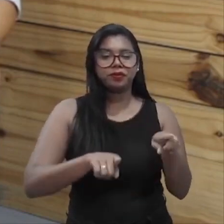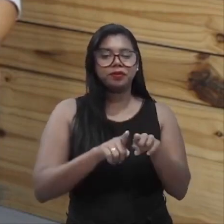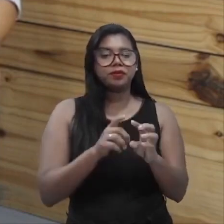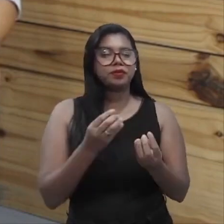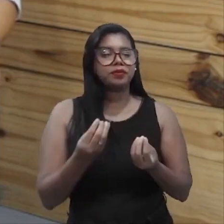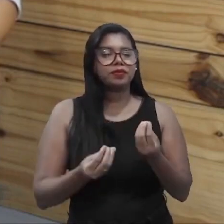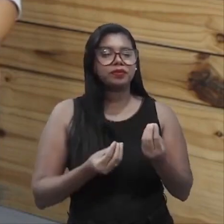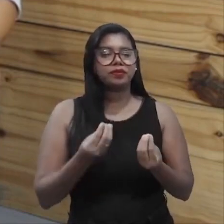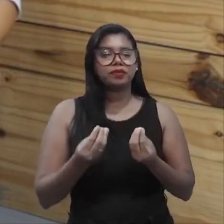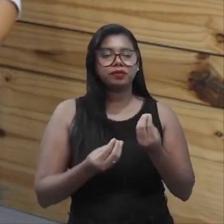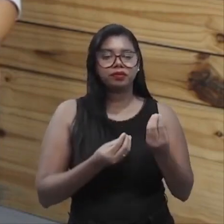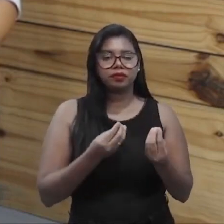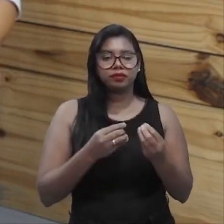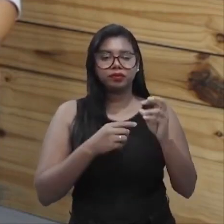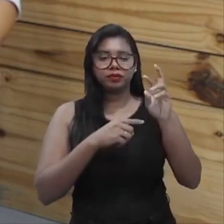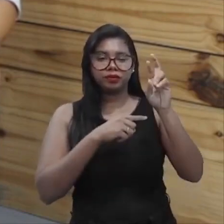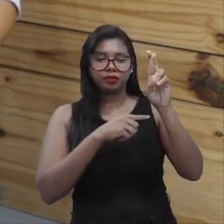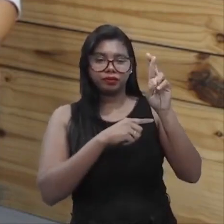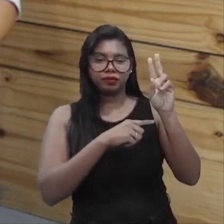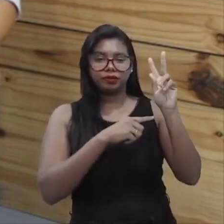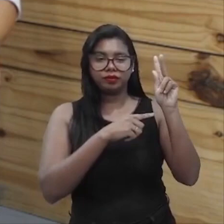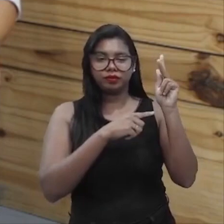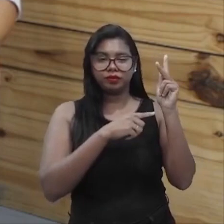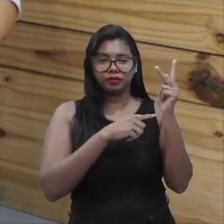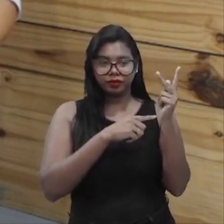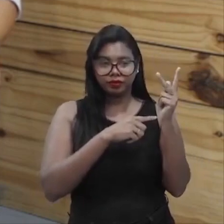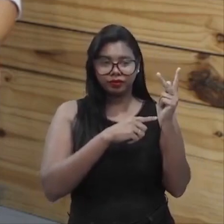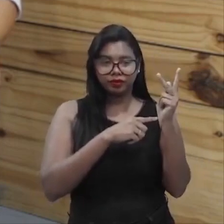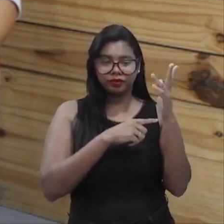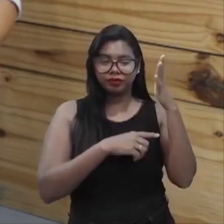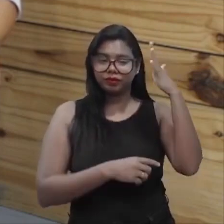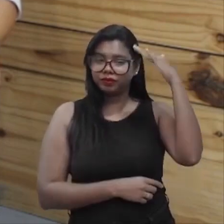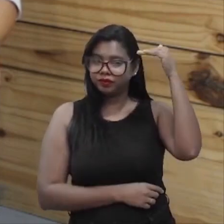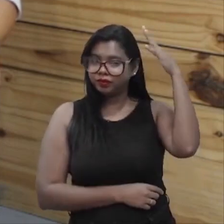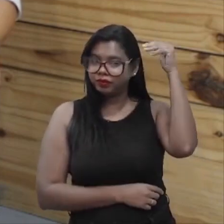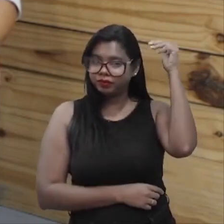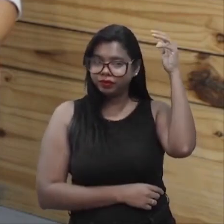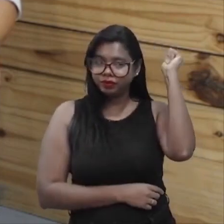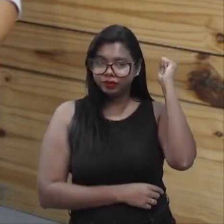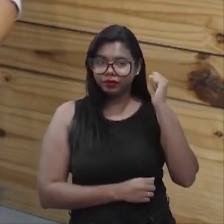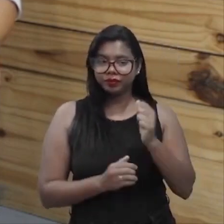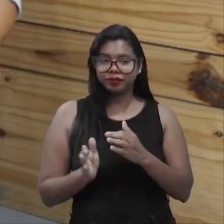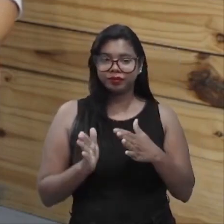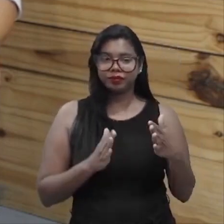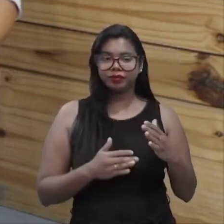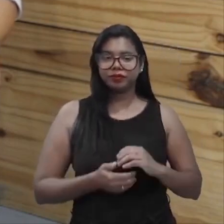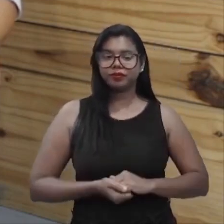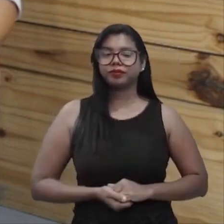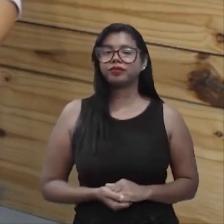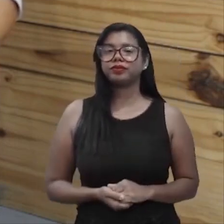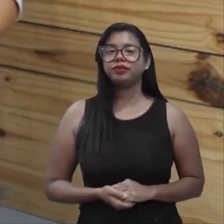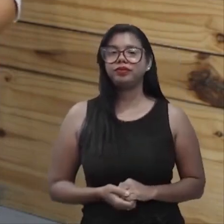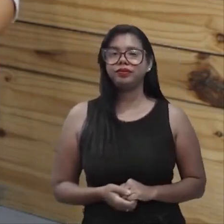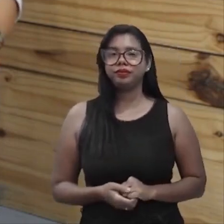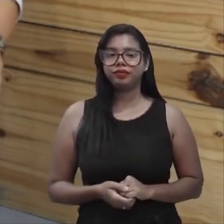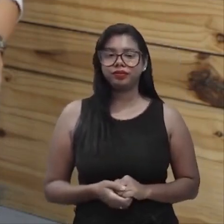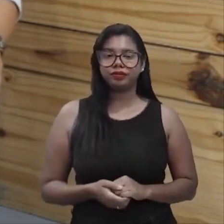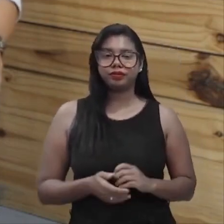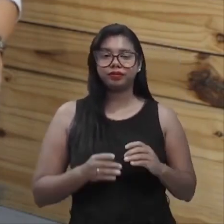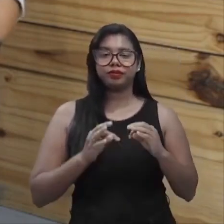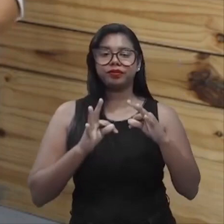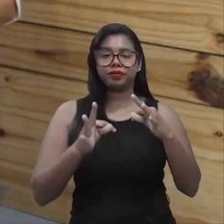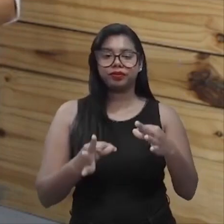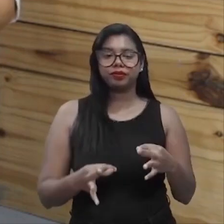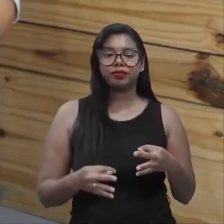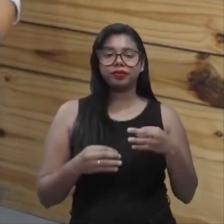a equipe de RH contribui para o sucesso desses processos? Ótimo. Contribui, sobretudo,